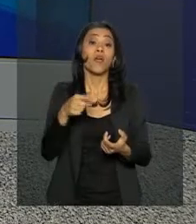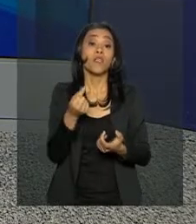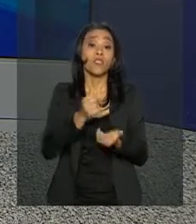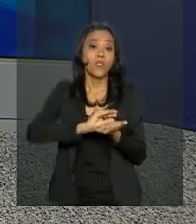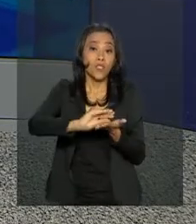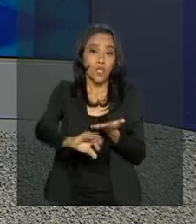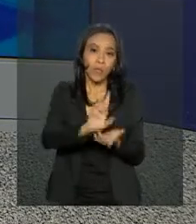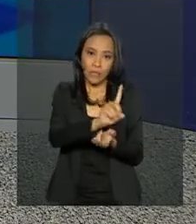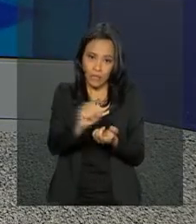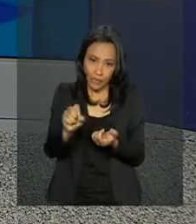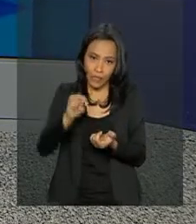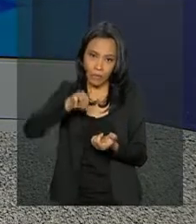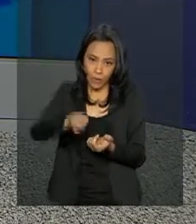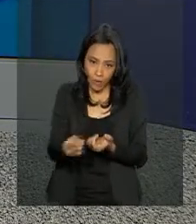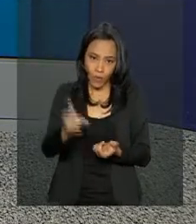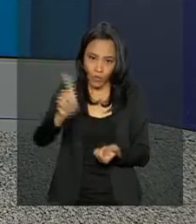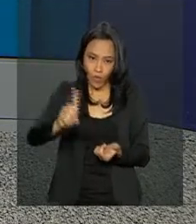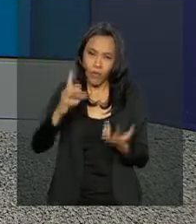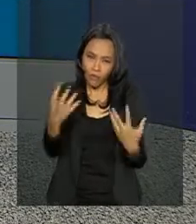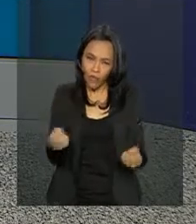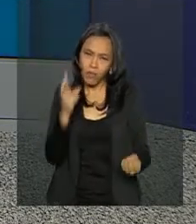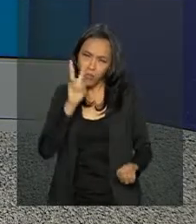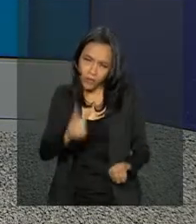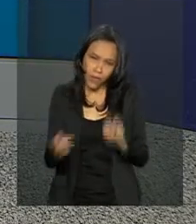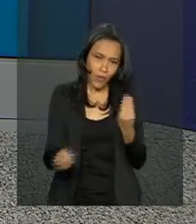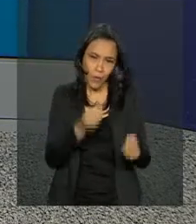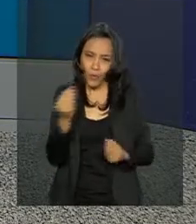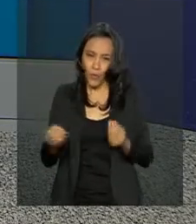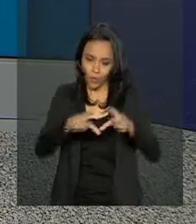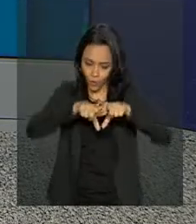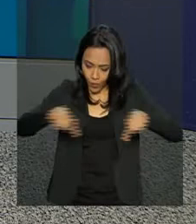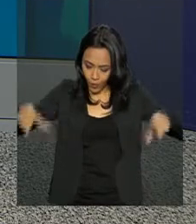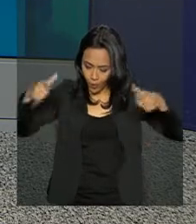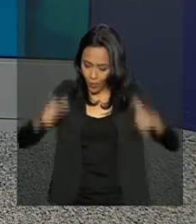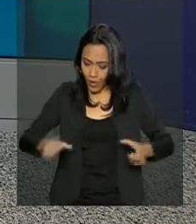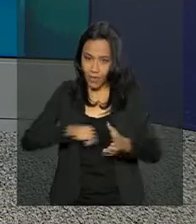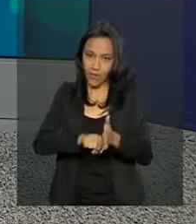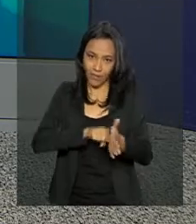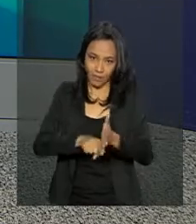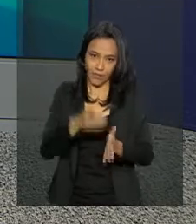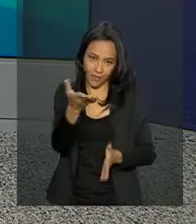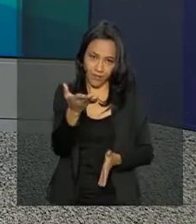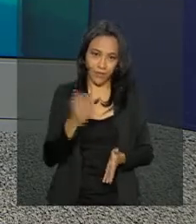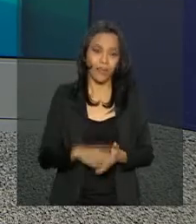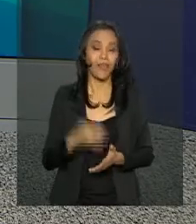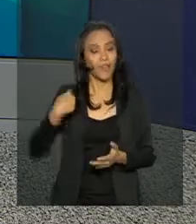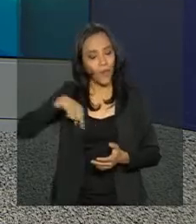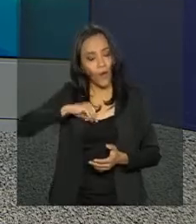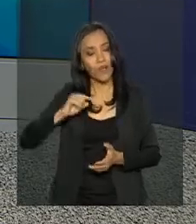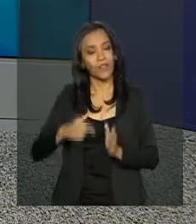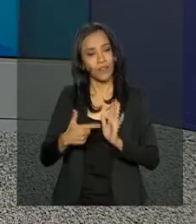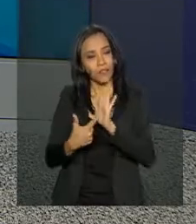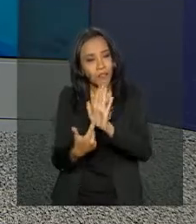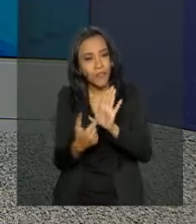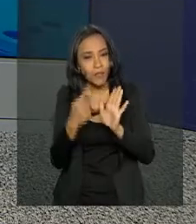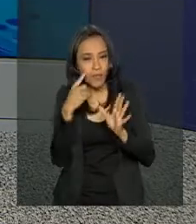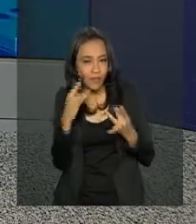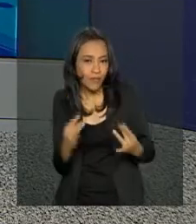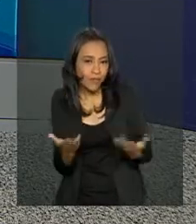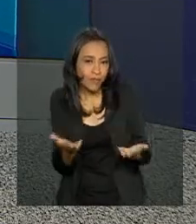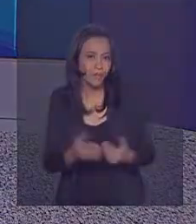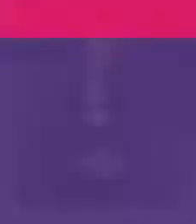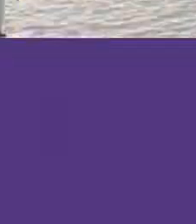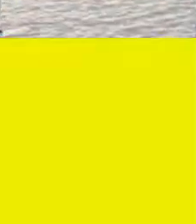de dólares. Vamos ver como está ficando a nova casa dos pesquisadores e militares. A nossa equipe acompanhou tudo de perto.